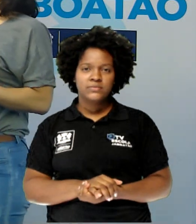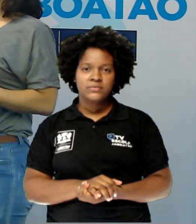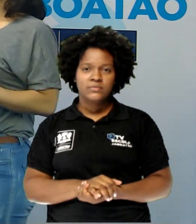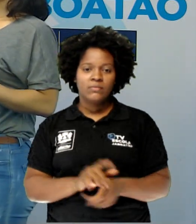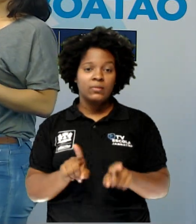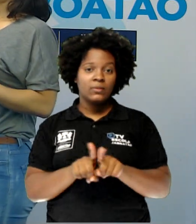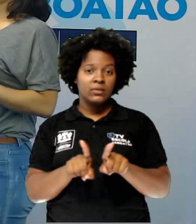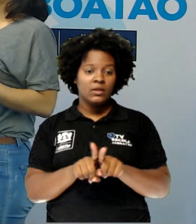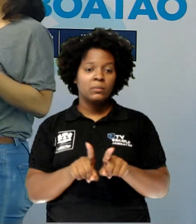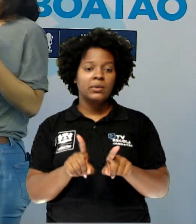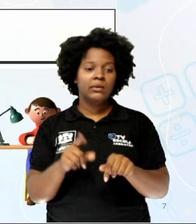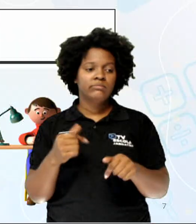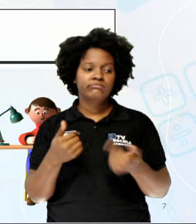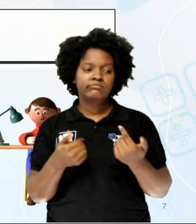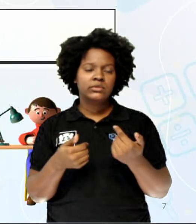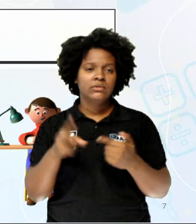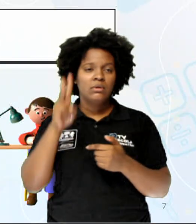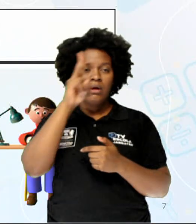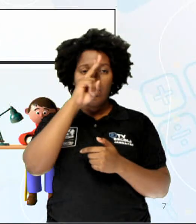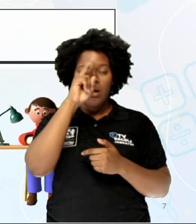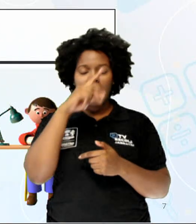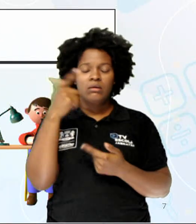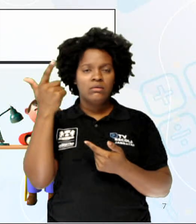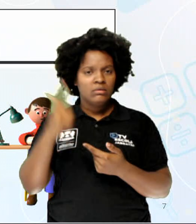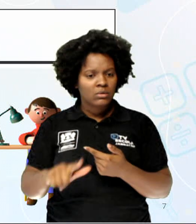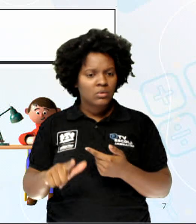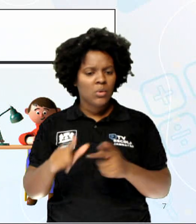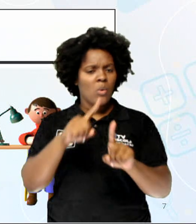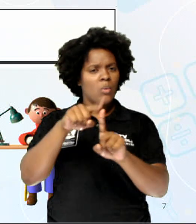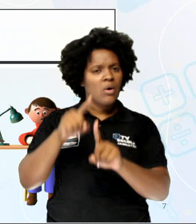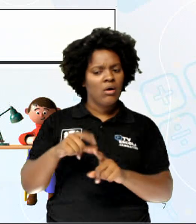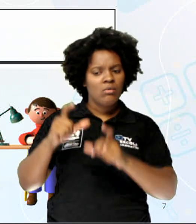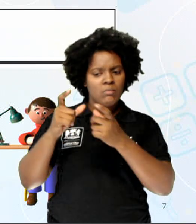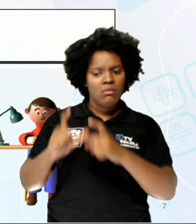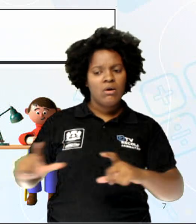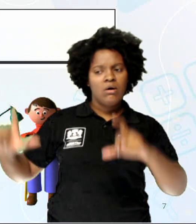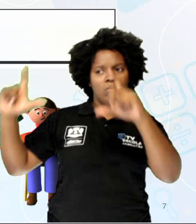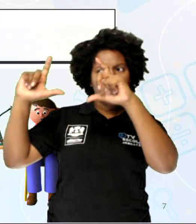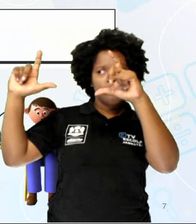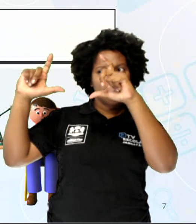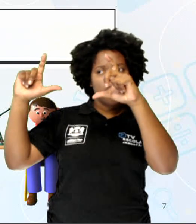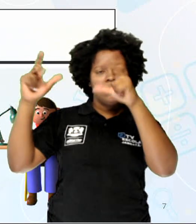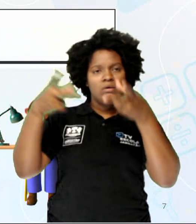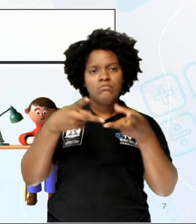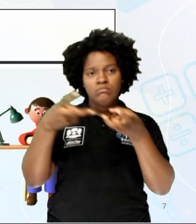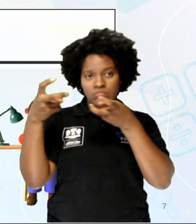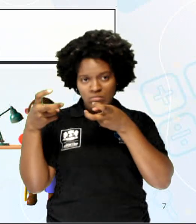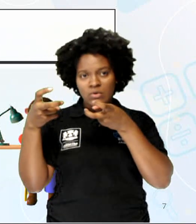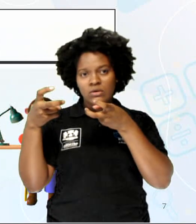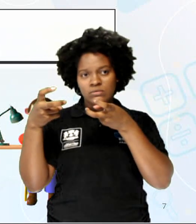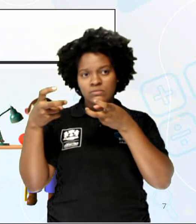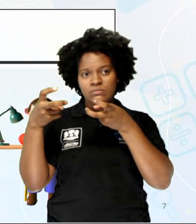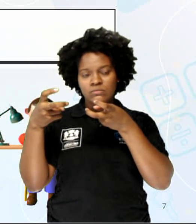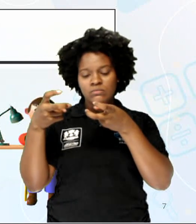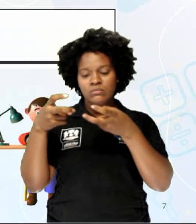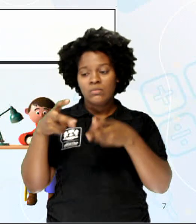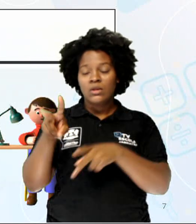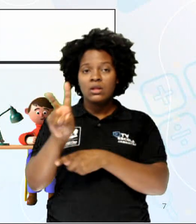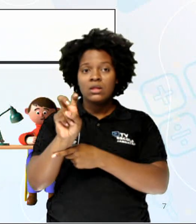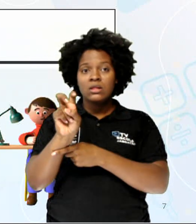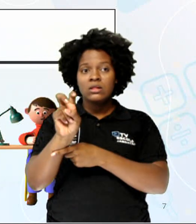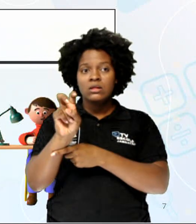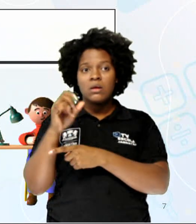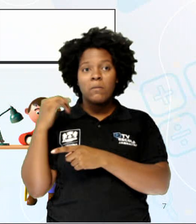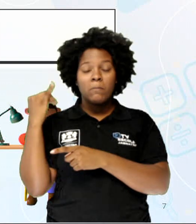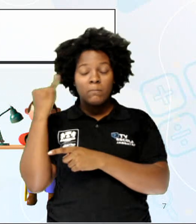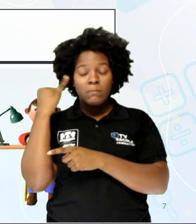Também, a gente precisa relembrar alguns tipos de balões. Observem aqui. Nós temos cinco principais.